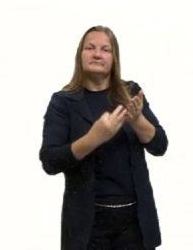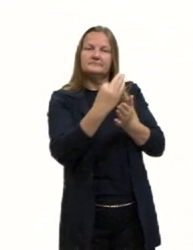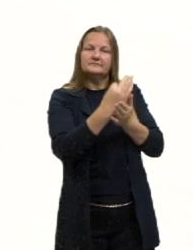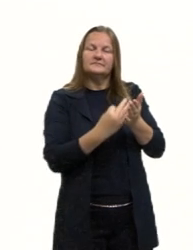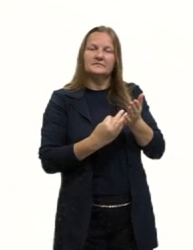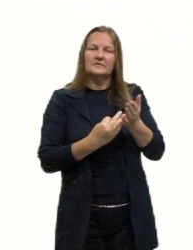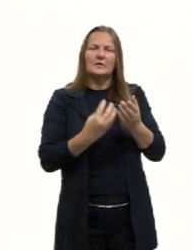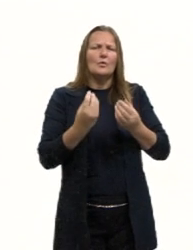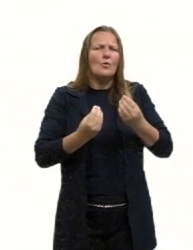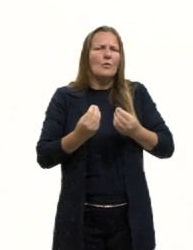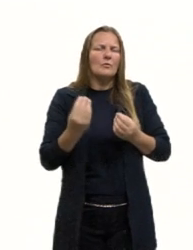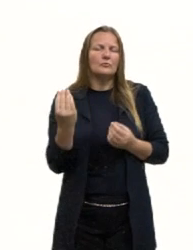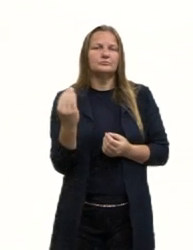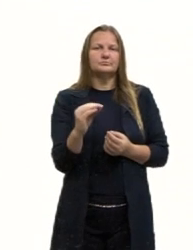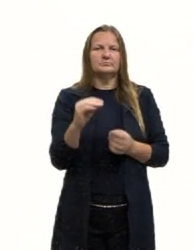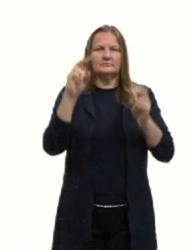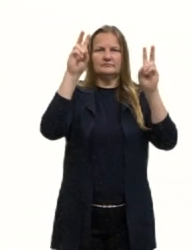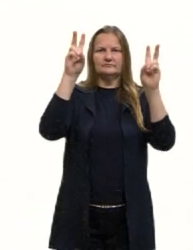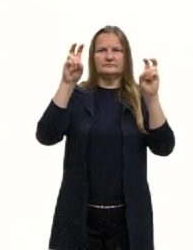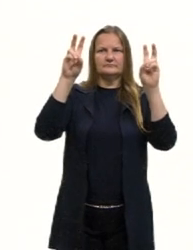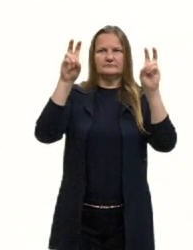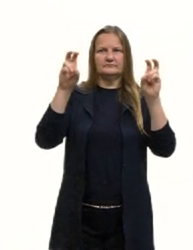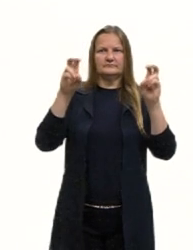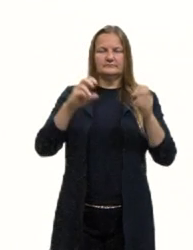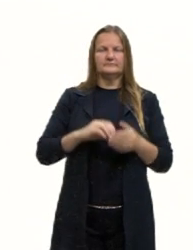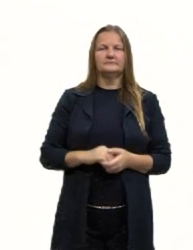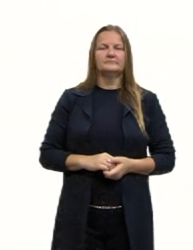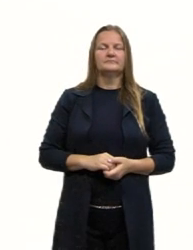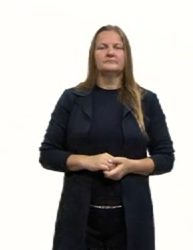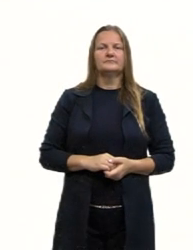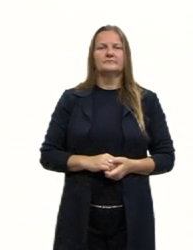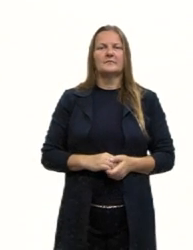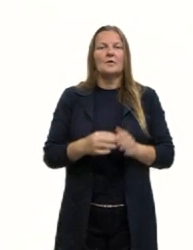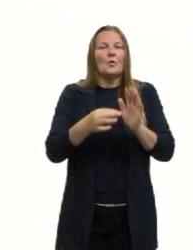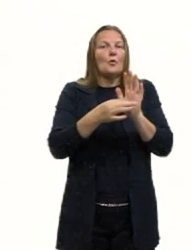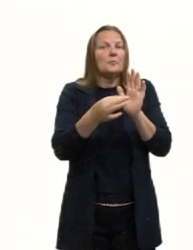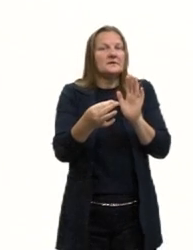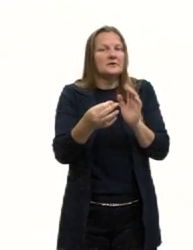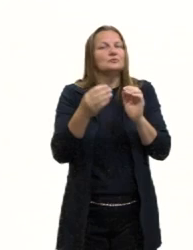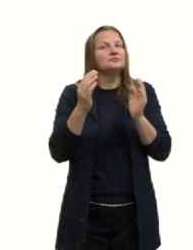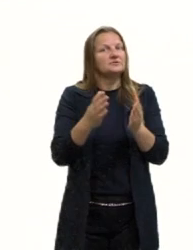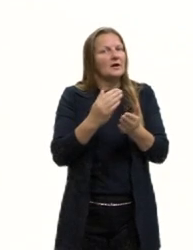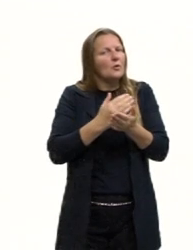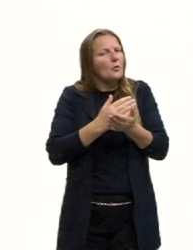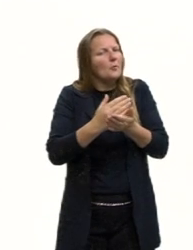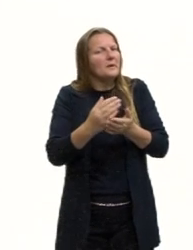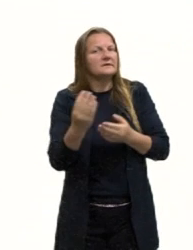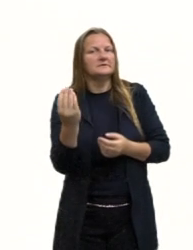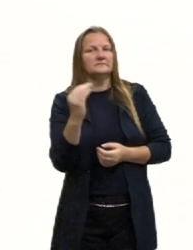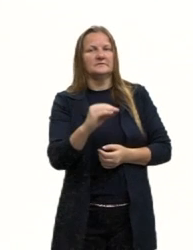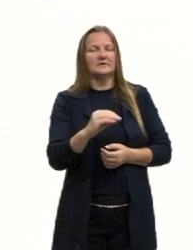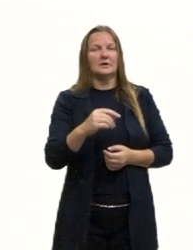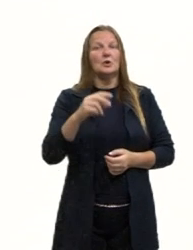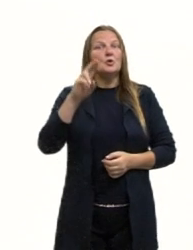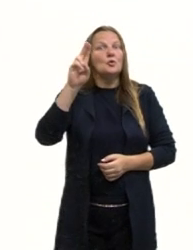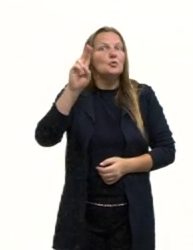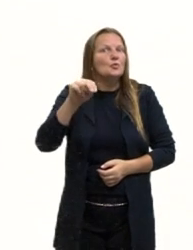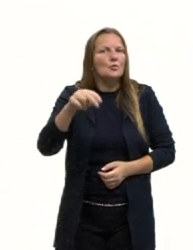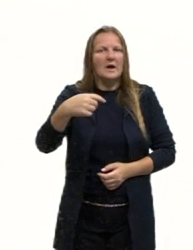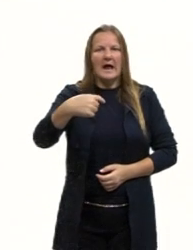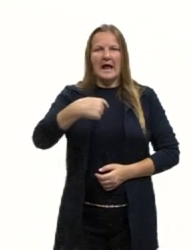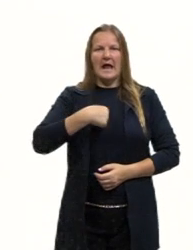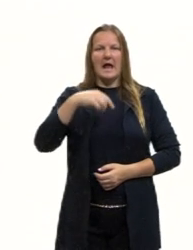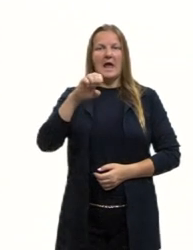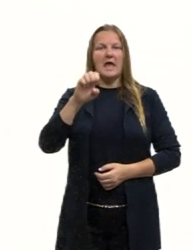problematizo o tema. Então, a minha opinião vai estar ali, claro que nunca em primeira pessoa do singular,